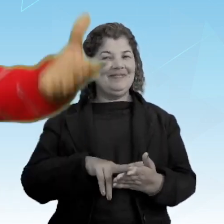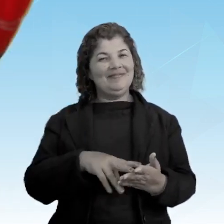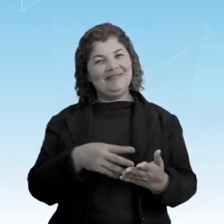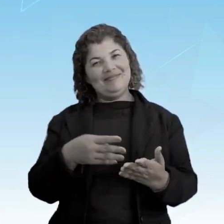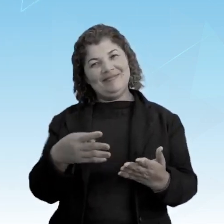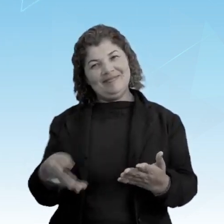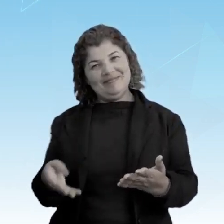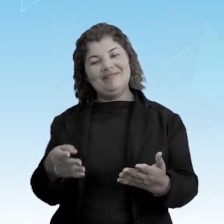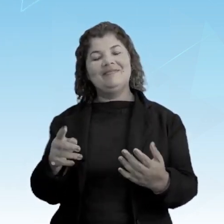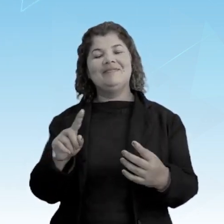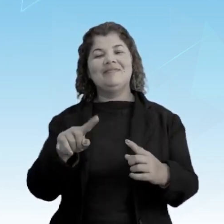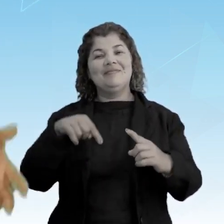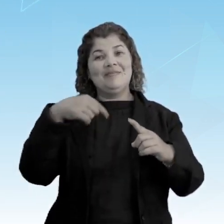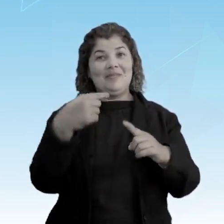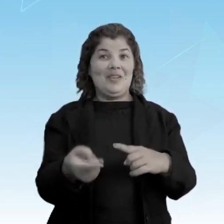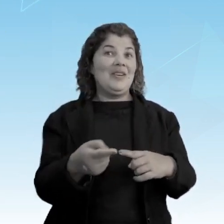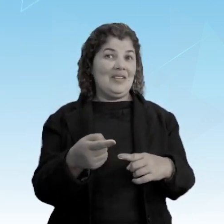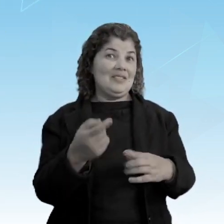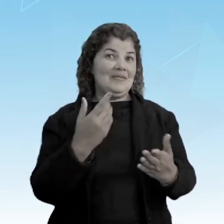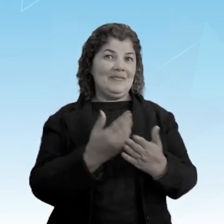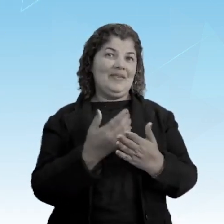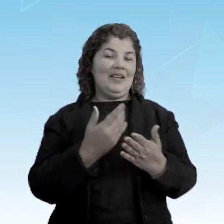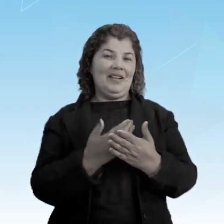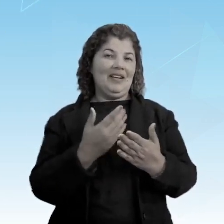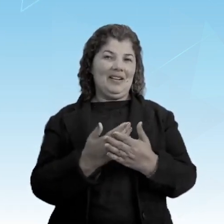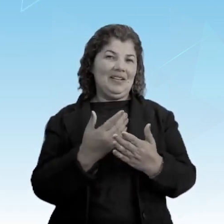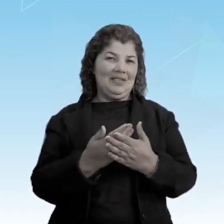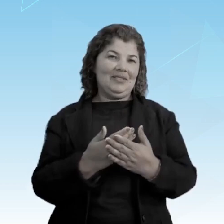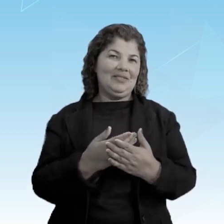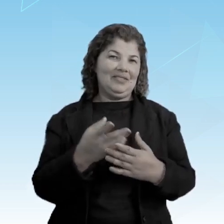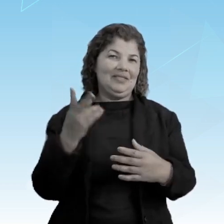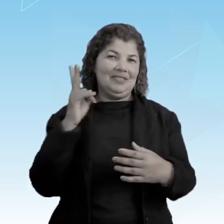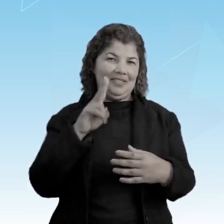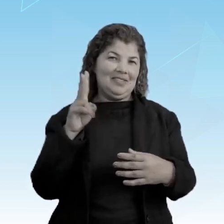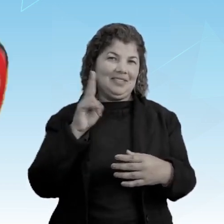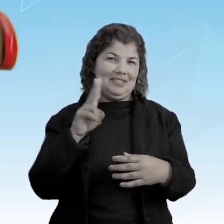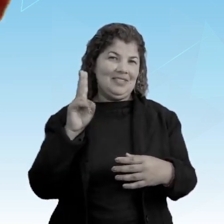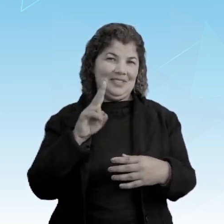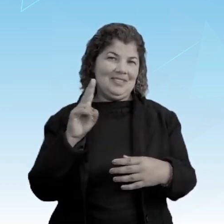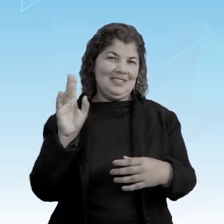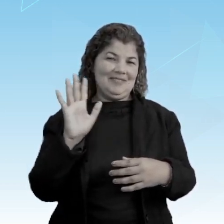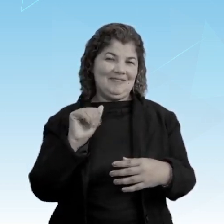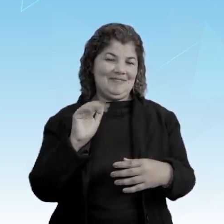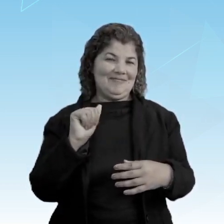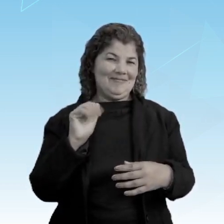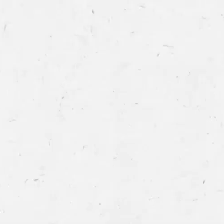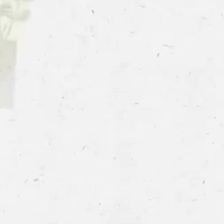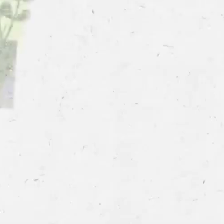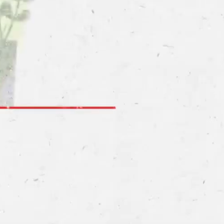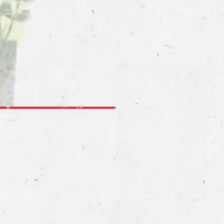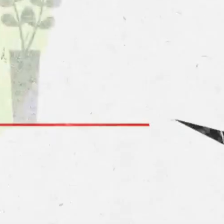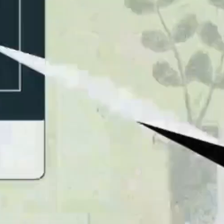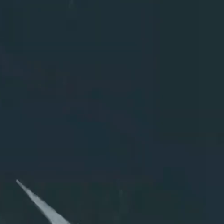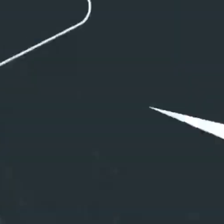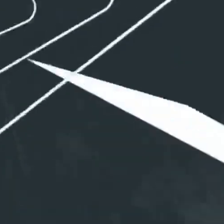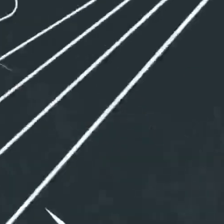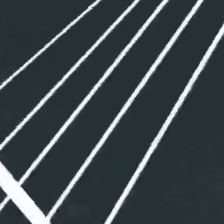até a próxima aula de história. Tchauzinho! Tchauzinho!